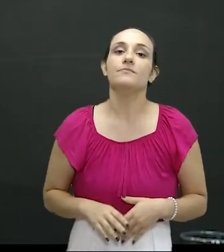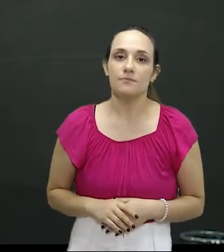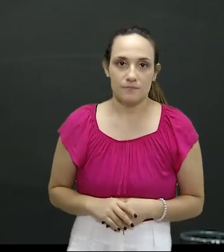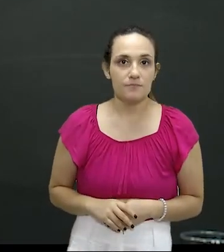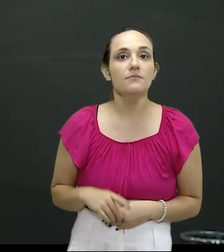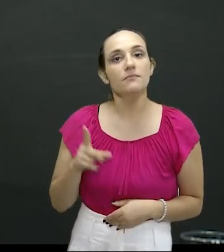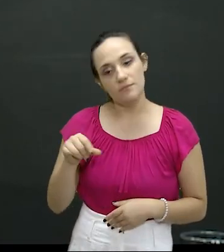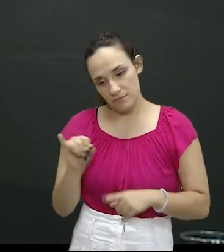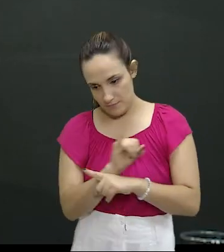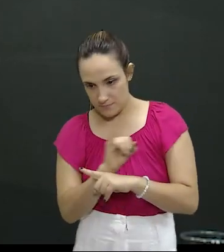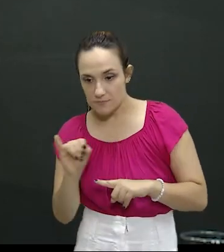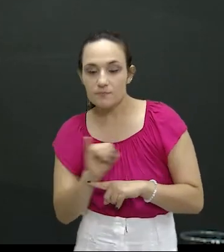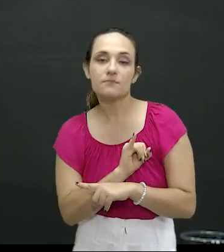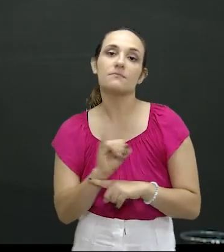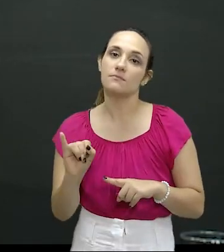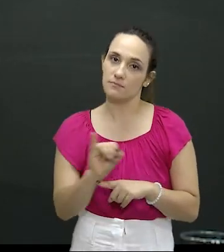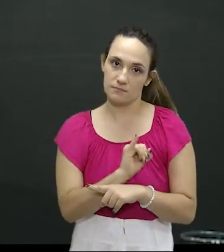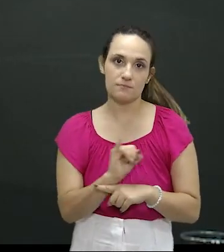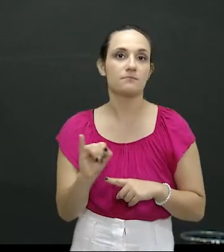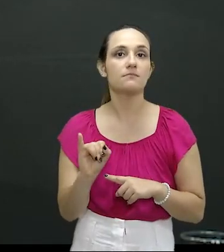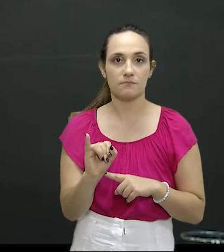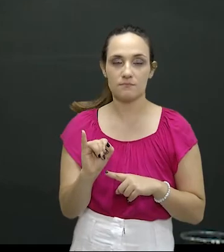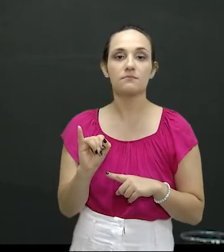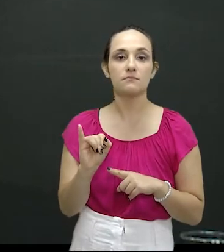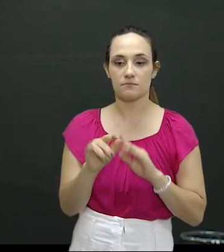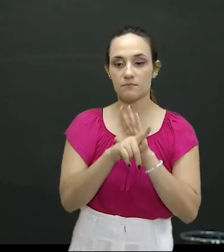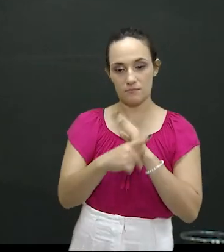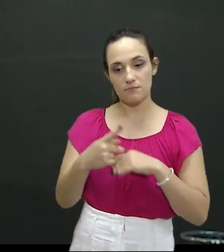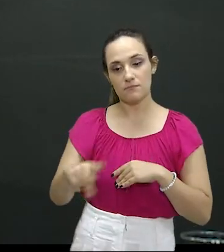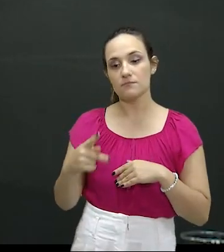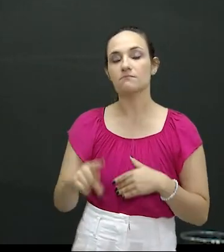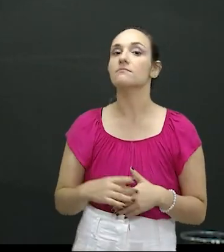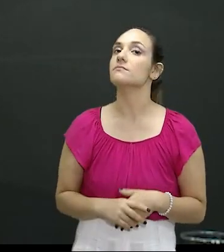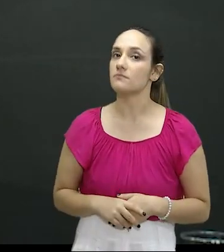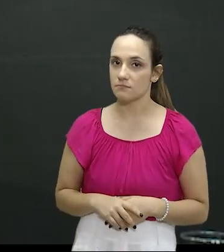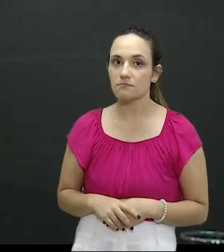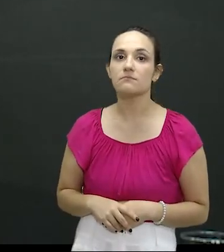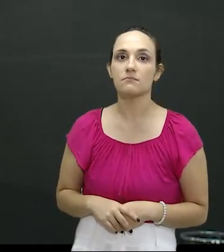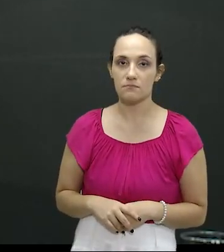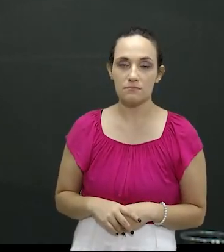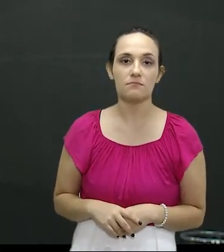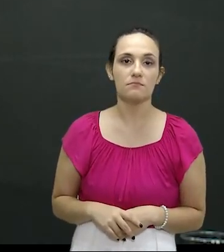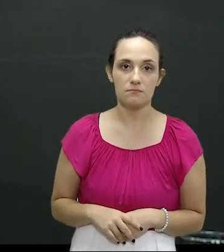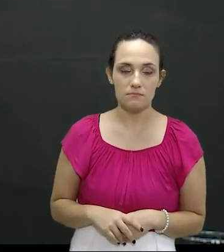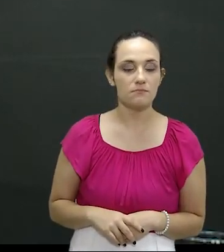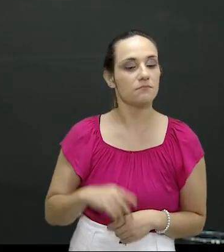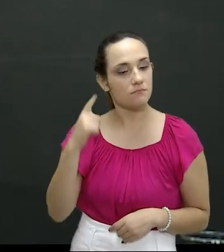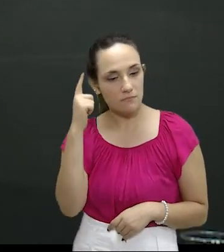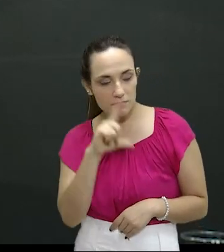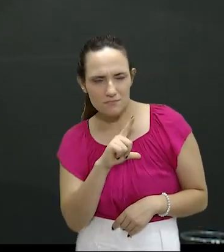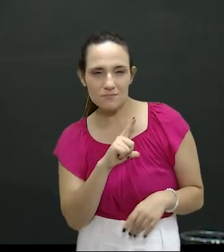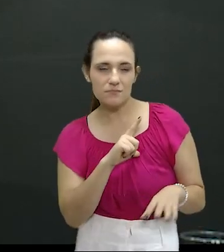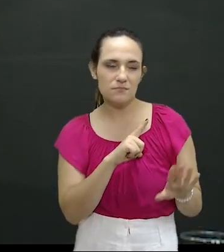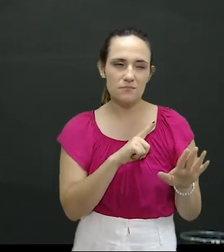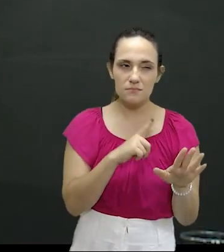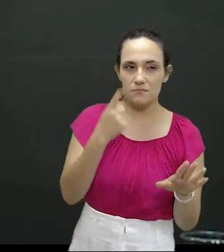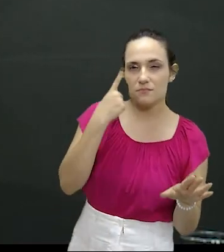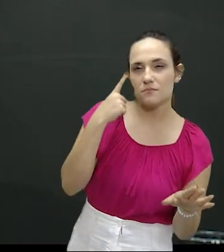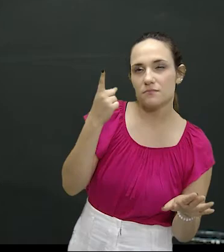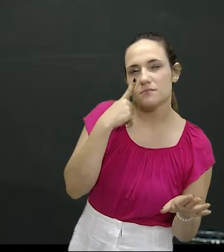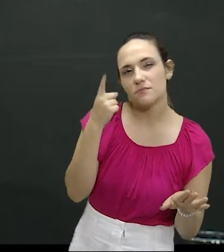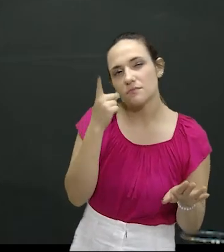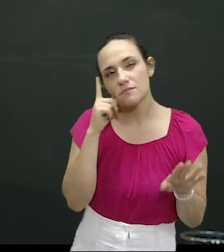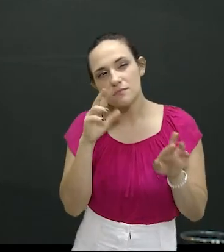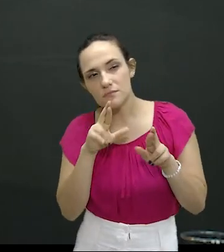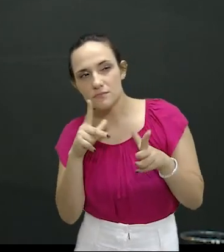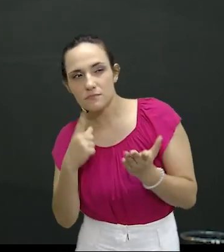É estratégico para a criminalidade. É bem na divisa, na linha com o Paraguai. E foram dias de monitoramento, identificando uma boa apresentação em comum no imóvel, que